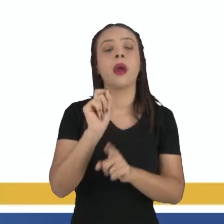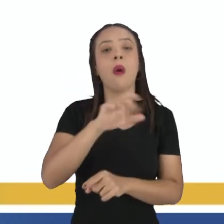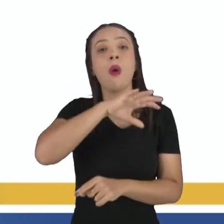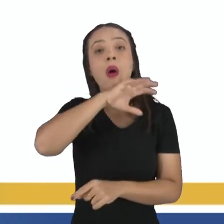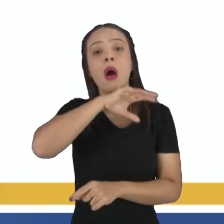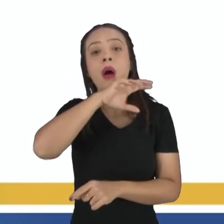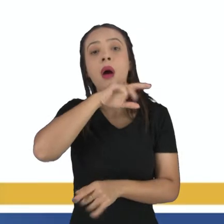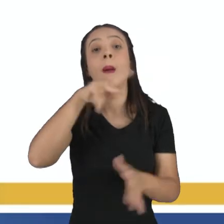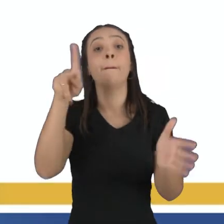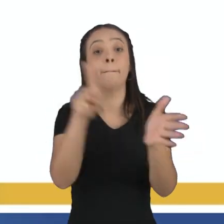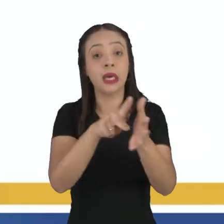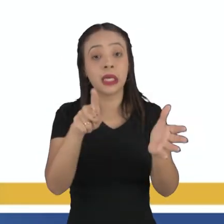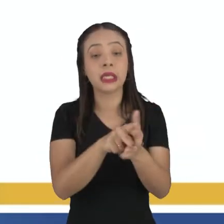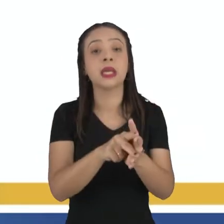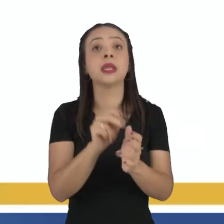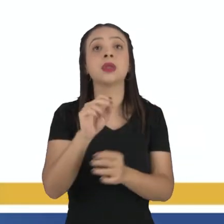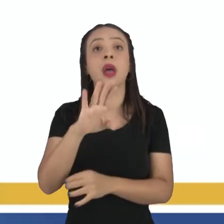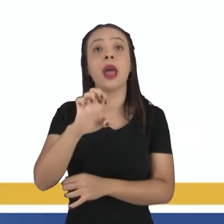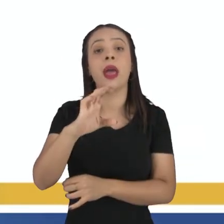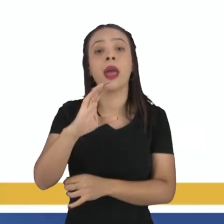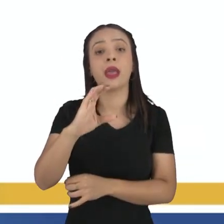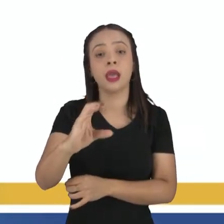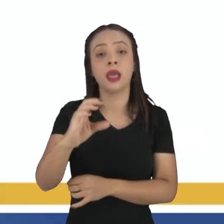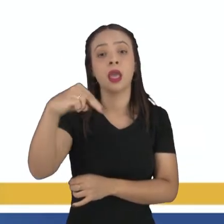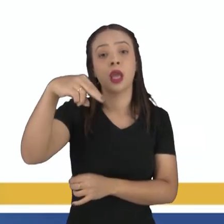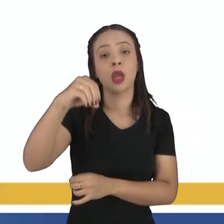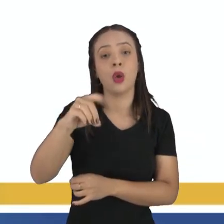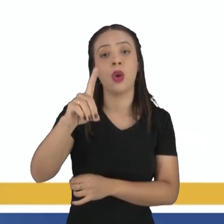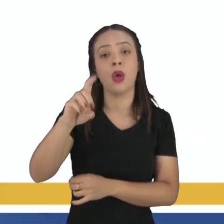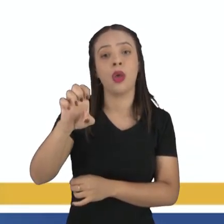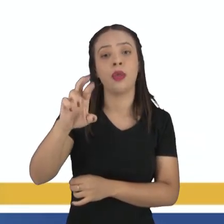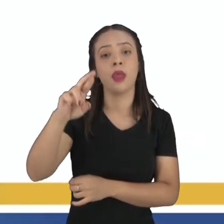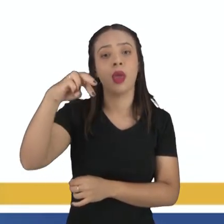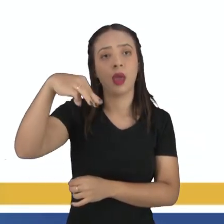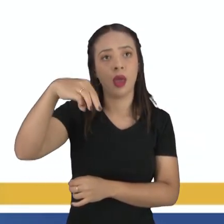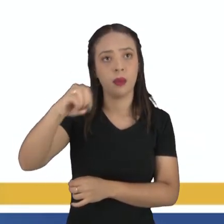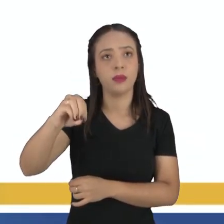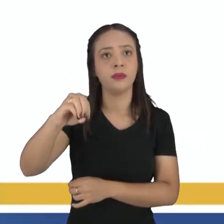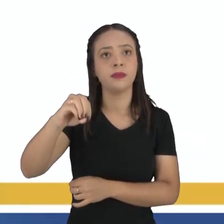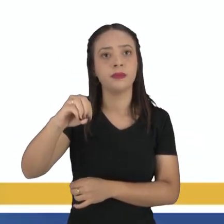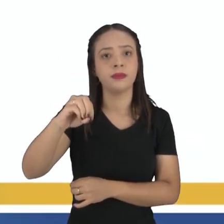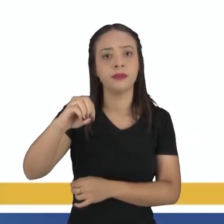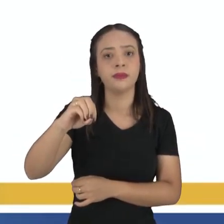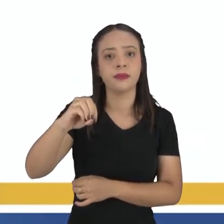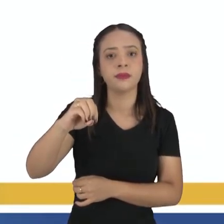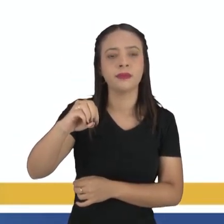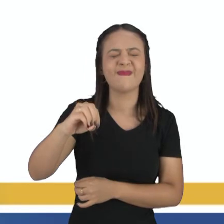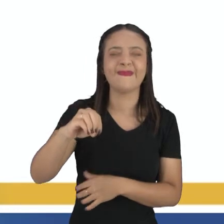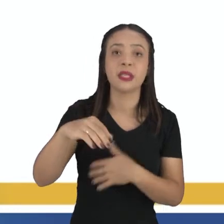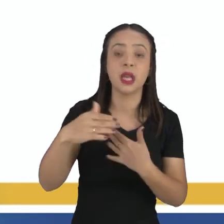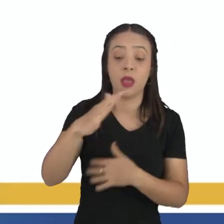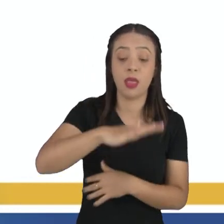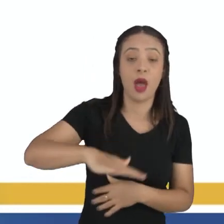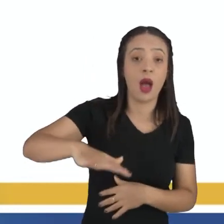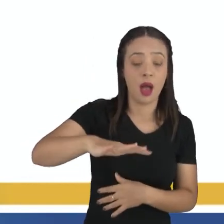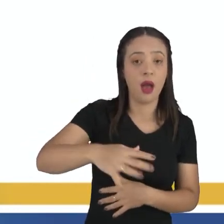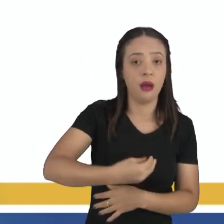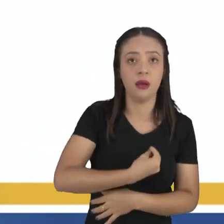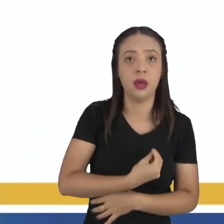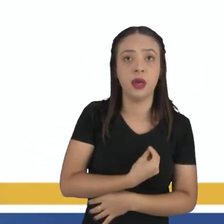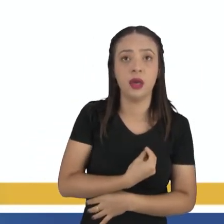pertence à classe dos equinodernos. E uma característica interessante, tá, gente? No mundo animal, ali no ambiente selvagem,